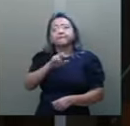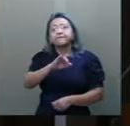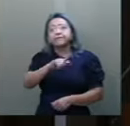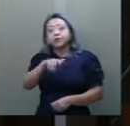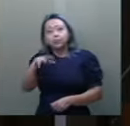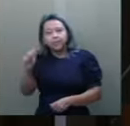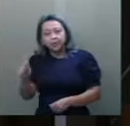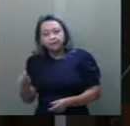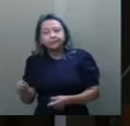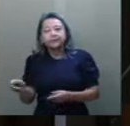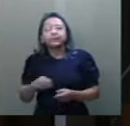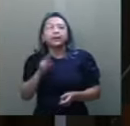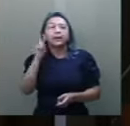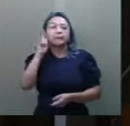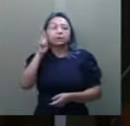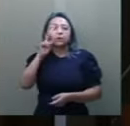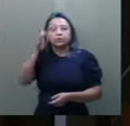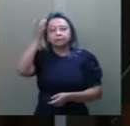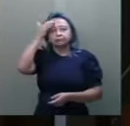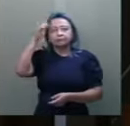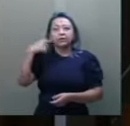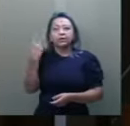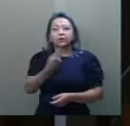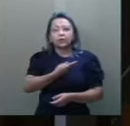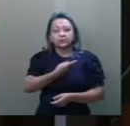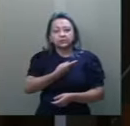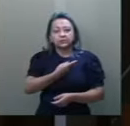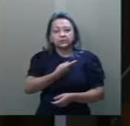Faria. A memória da nossa...